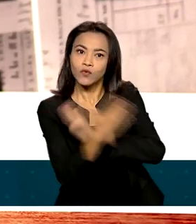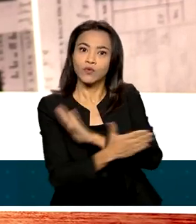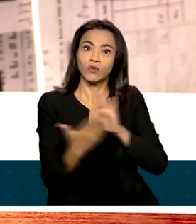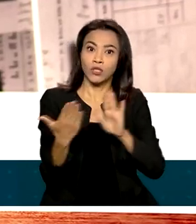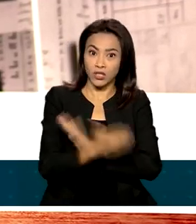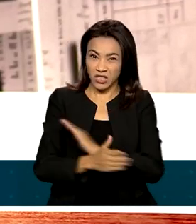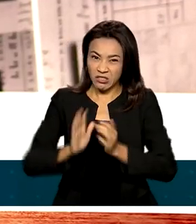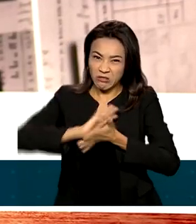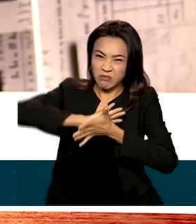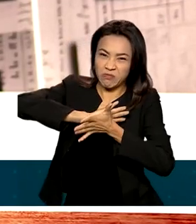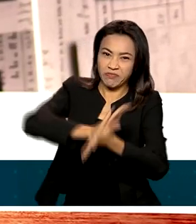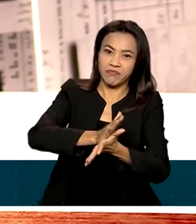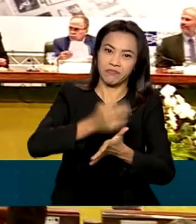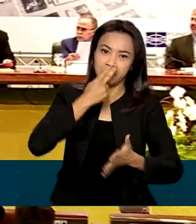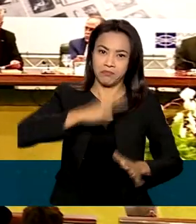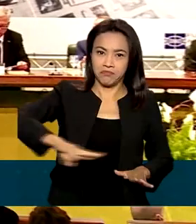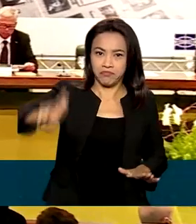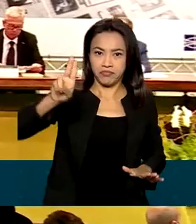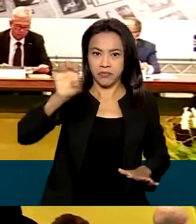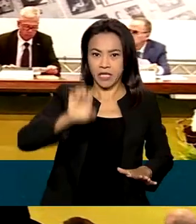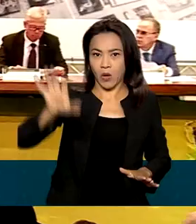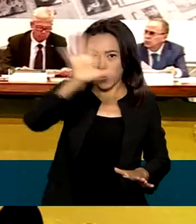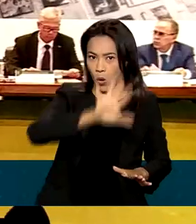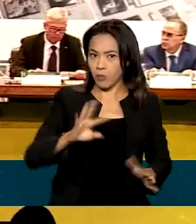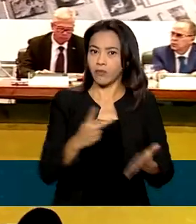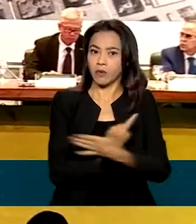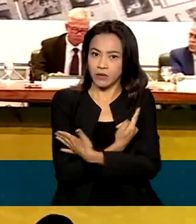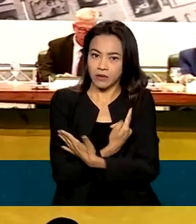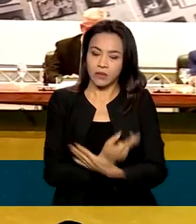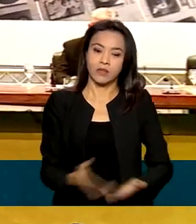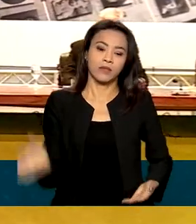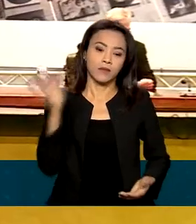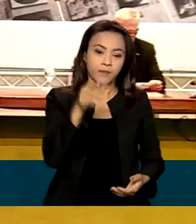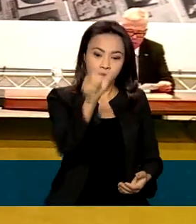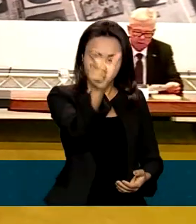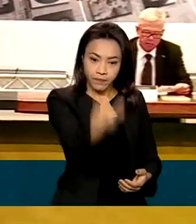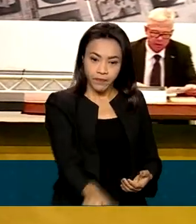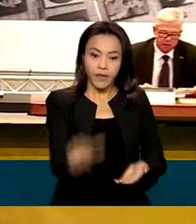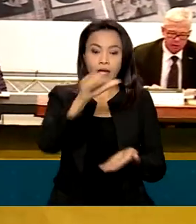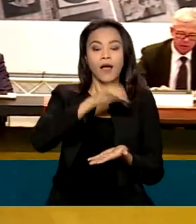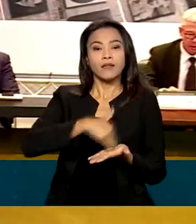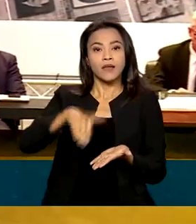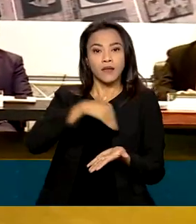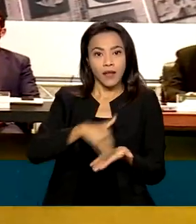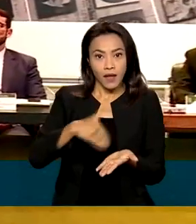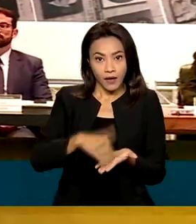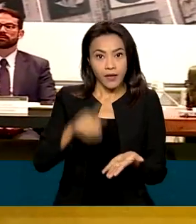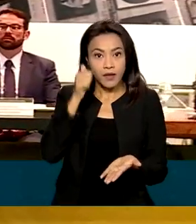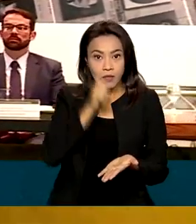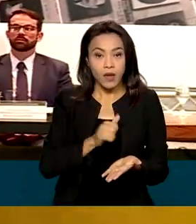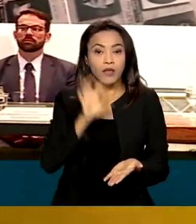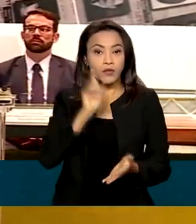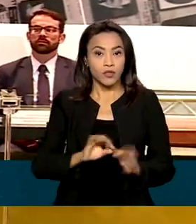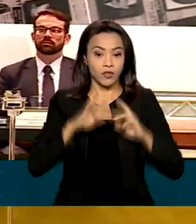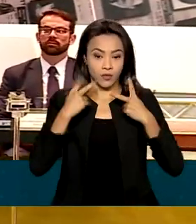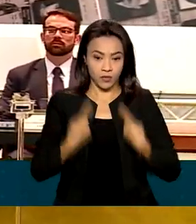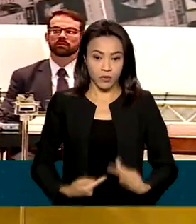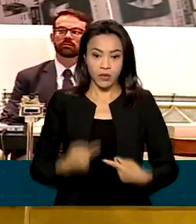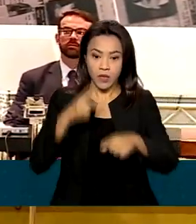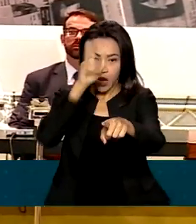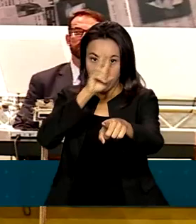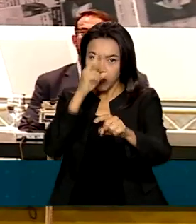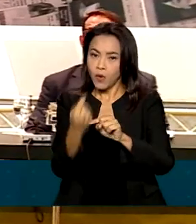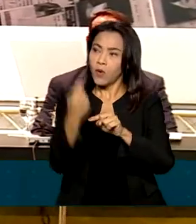extermínio na Europa. A secretária executiva do Ministério da Mulher, da Família e dos Direitos Humanos lembrou que em 2021